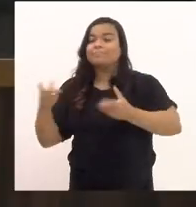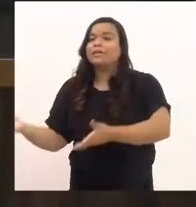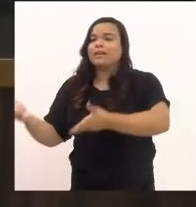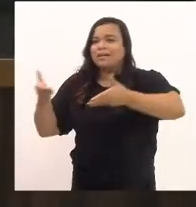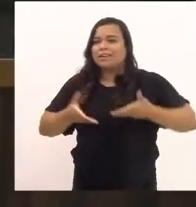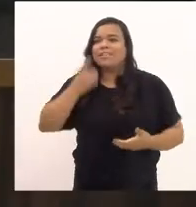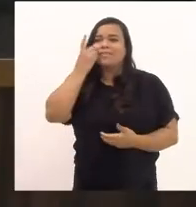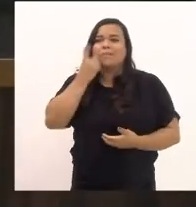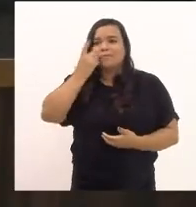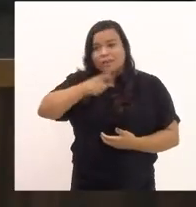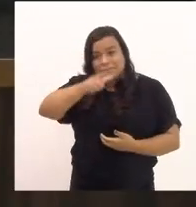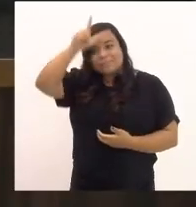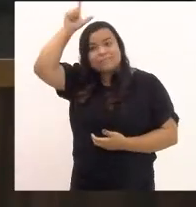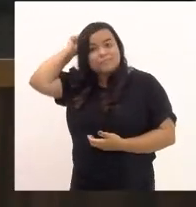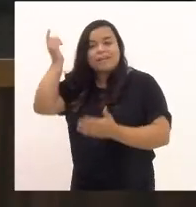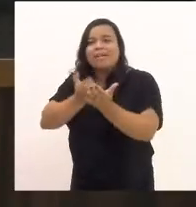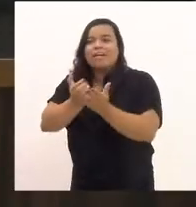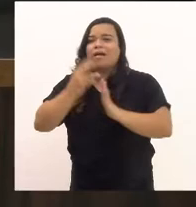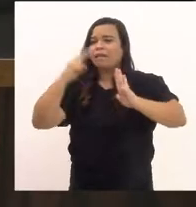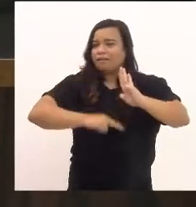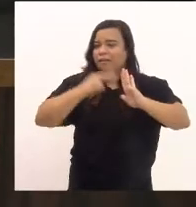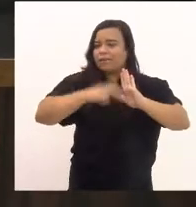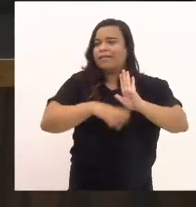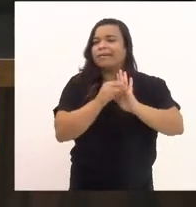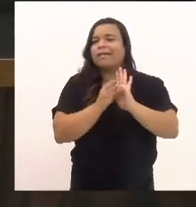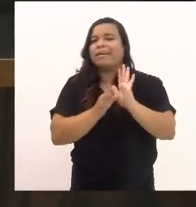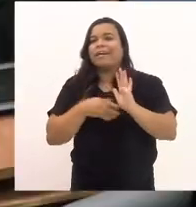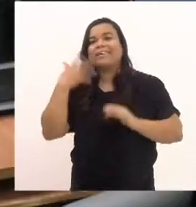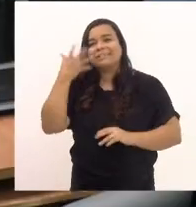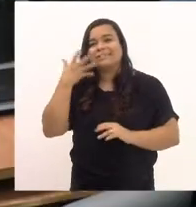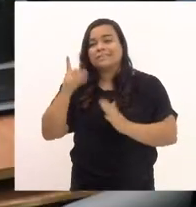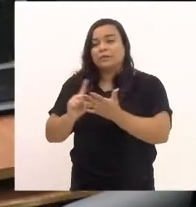deputado Luiz Paulo para fazer leitura da ata da sessão anterior.